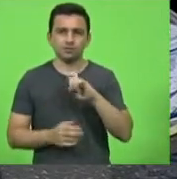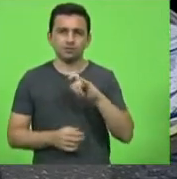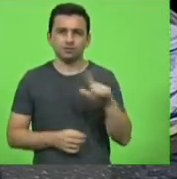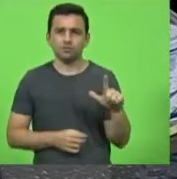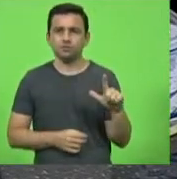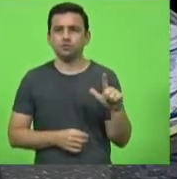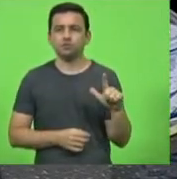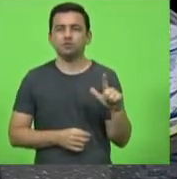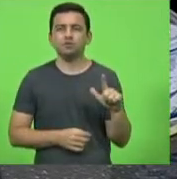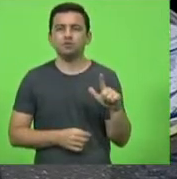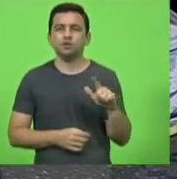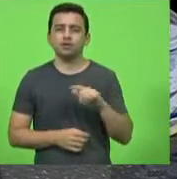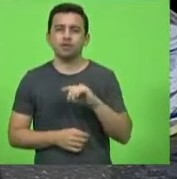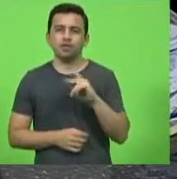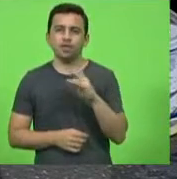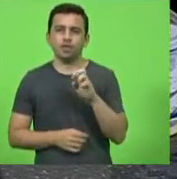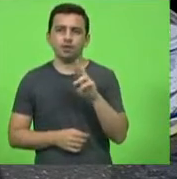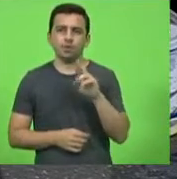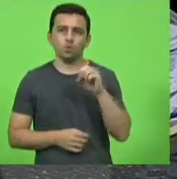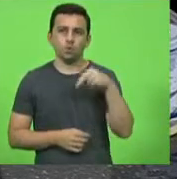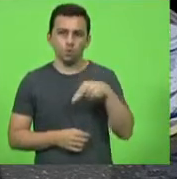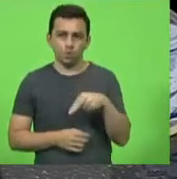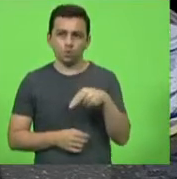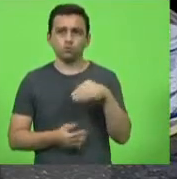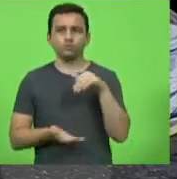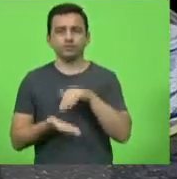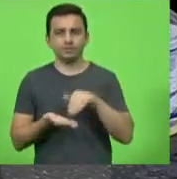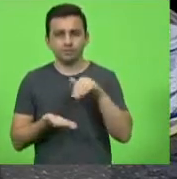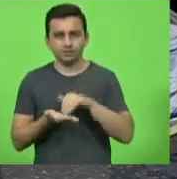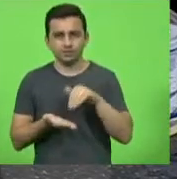Heron Jordani secretário